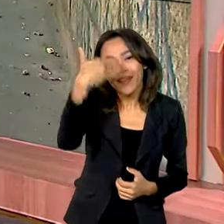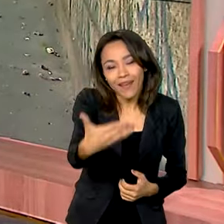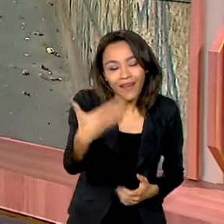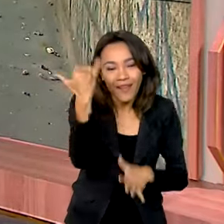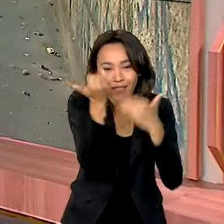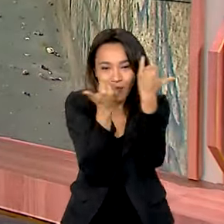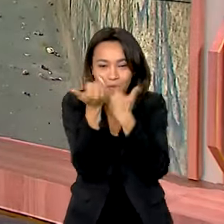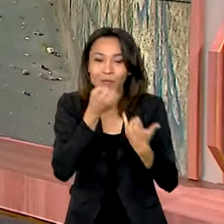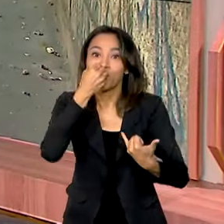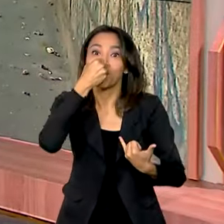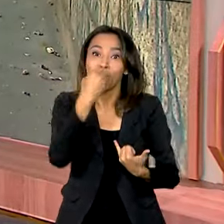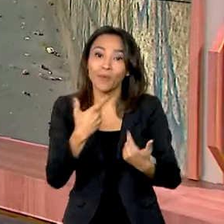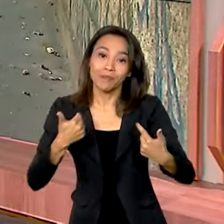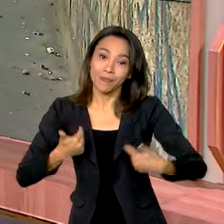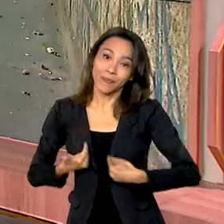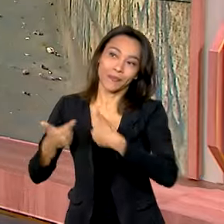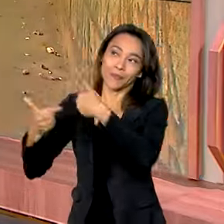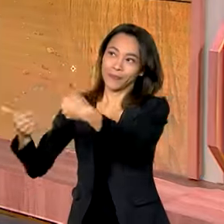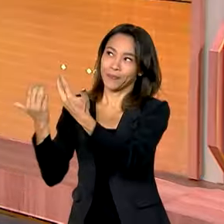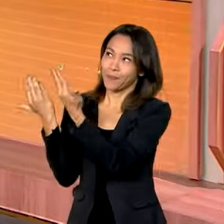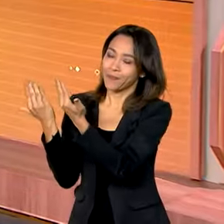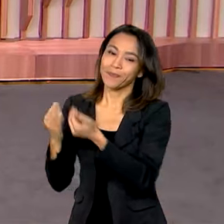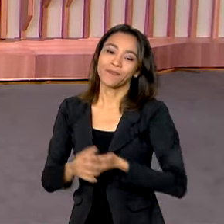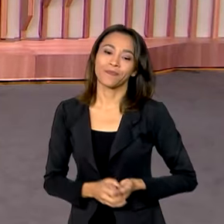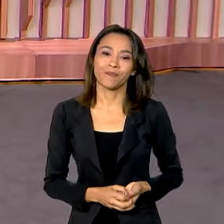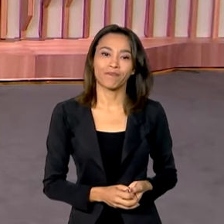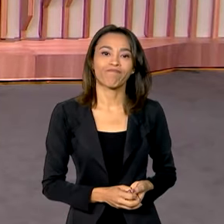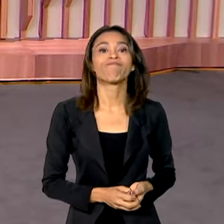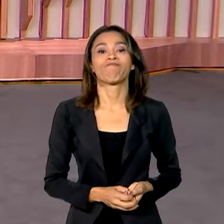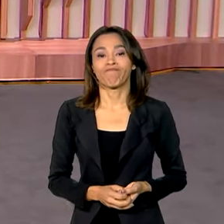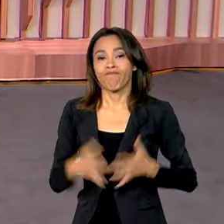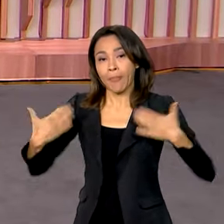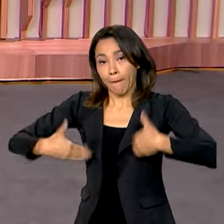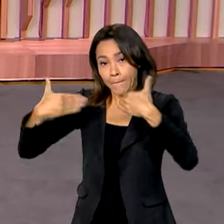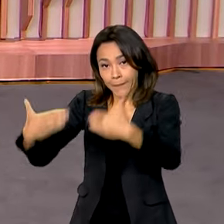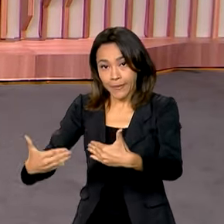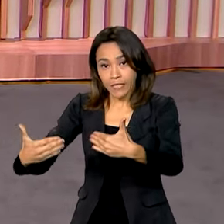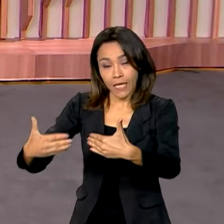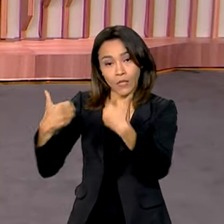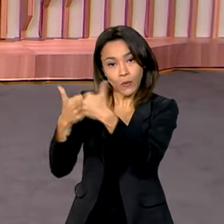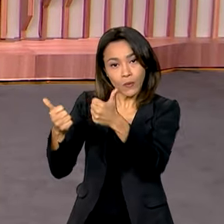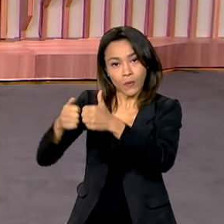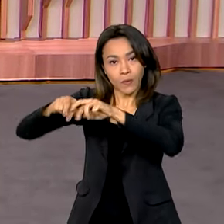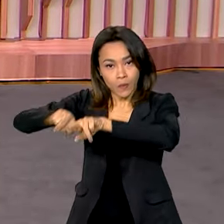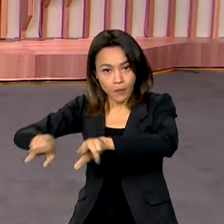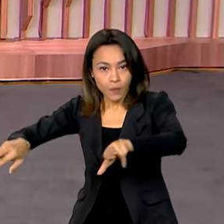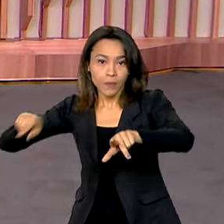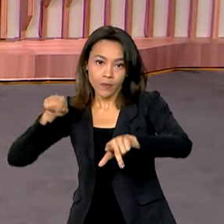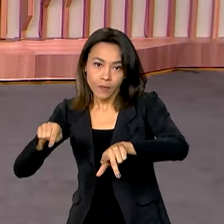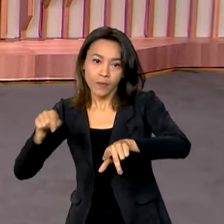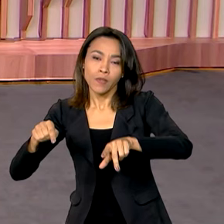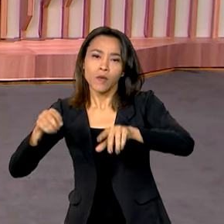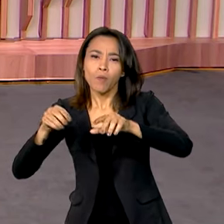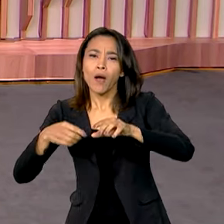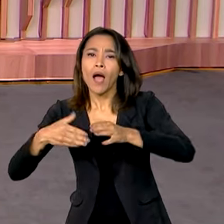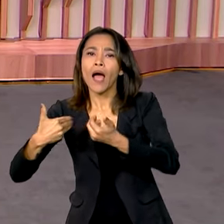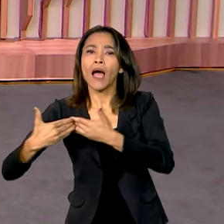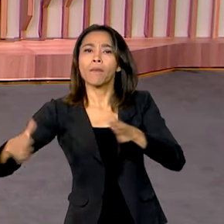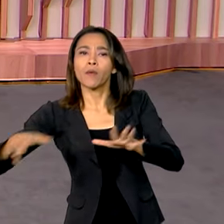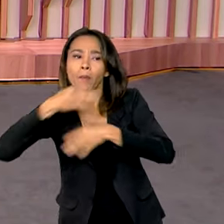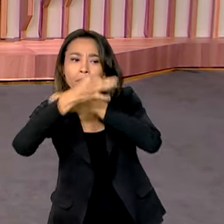informações. Bom trabalho para você. O Ministério dos Transportes lançou uma consulta pública para os setores